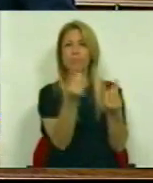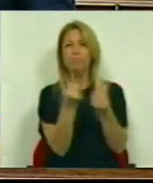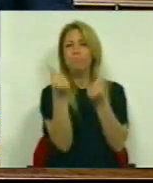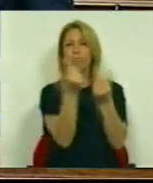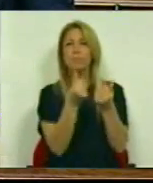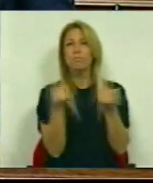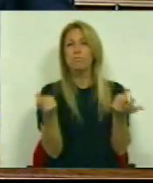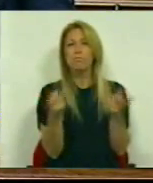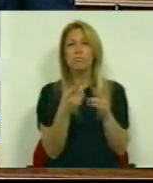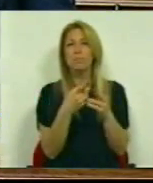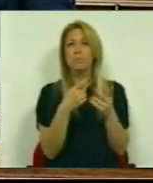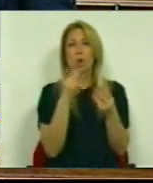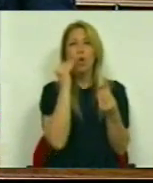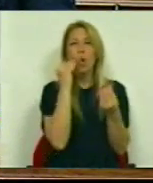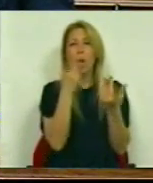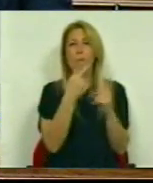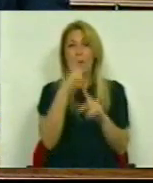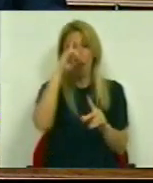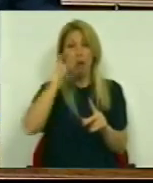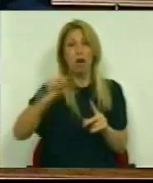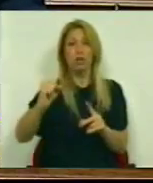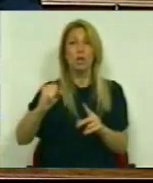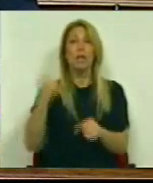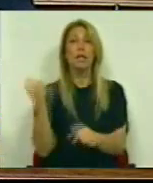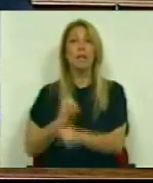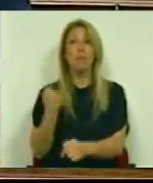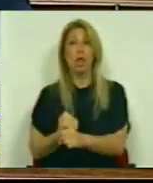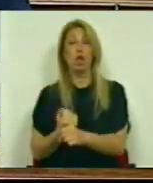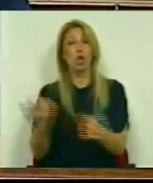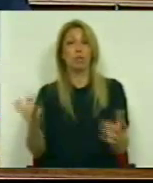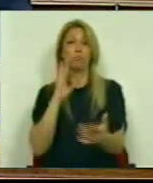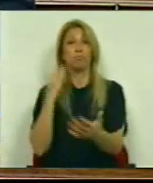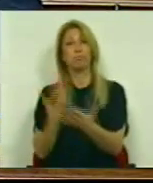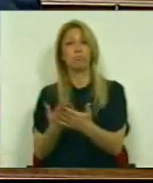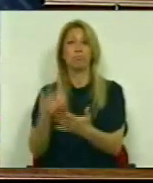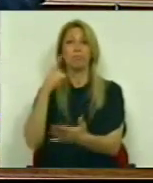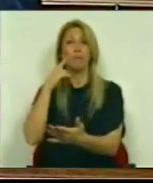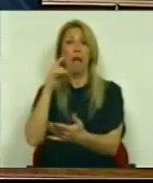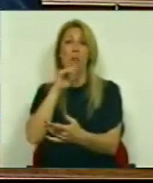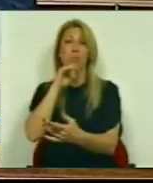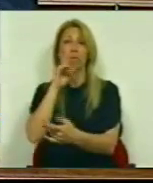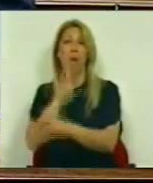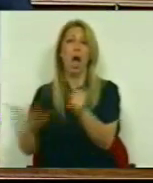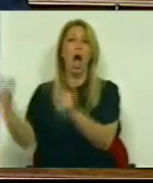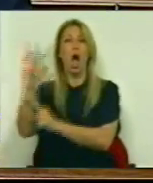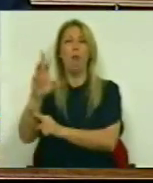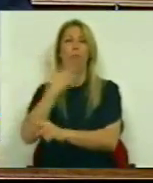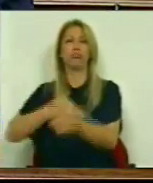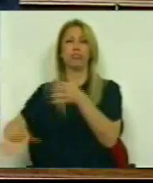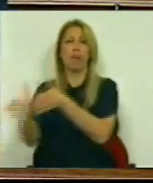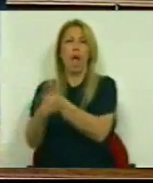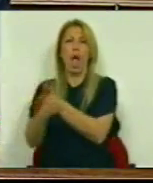classe E seu ódio aos trabalhadores Visando o aumento da exploração Mobilizando todo o arsenal ideológico